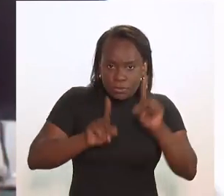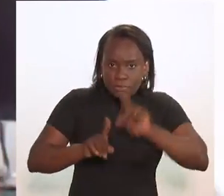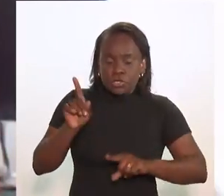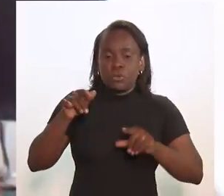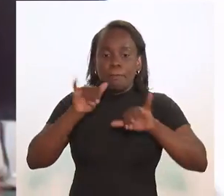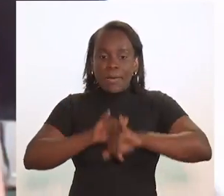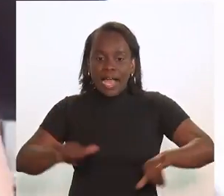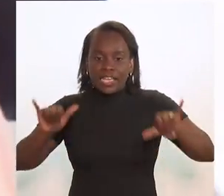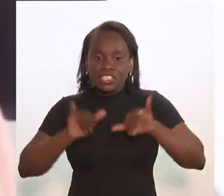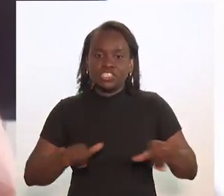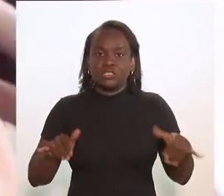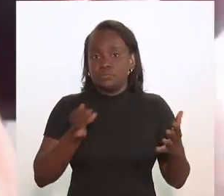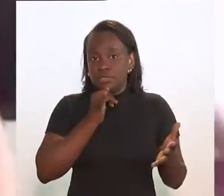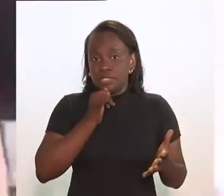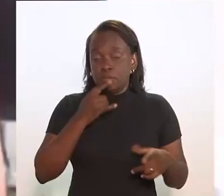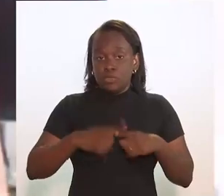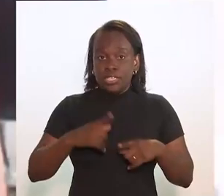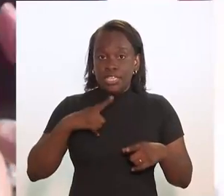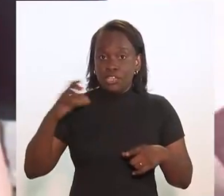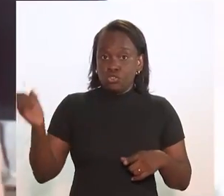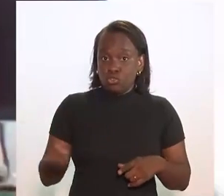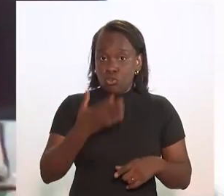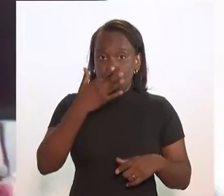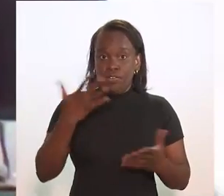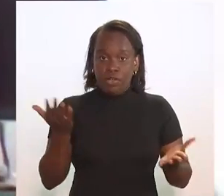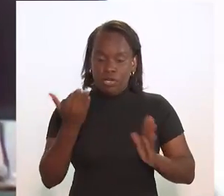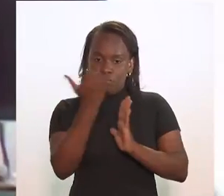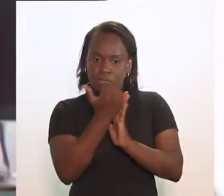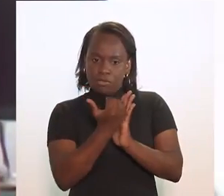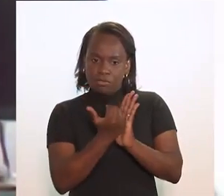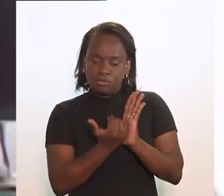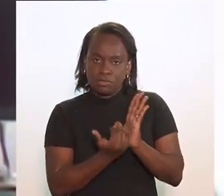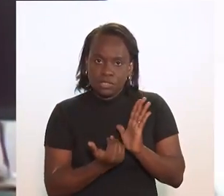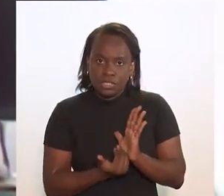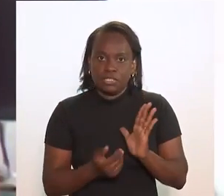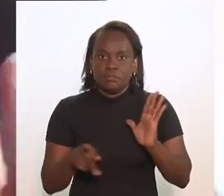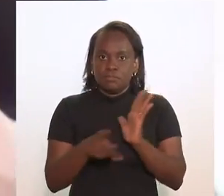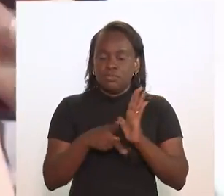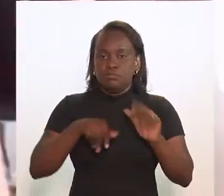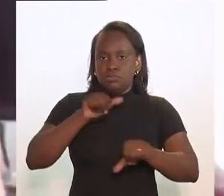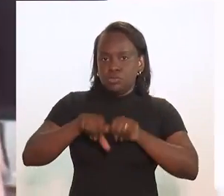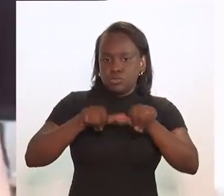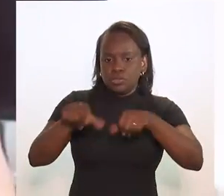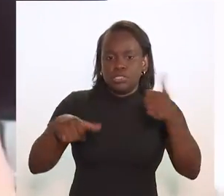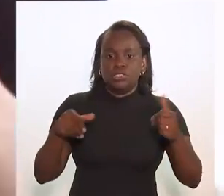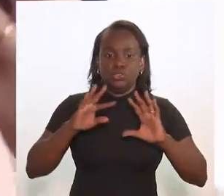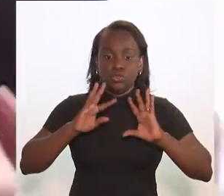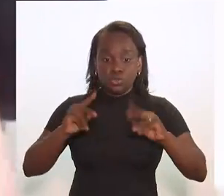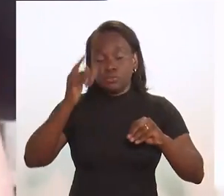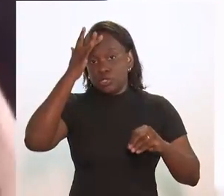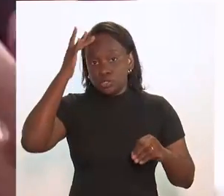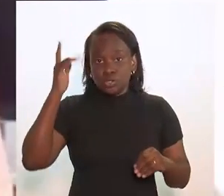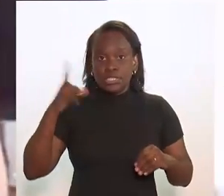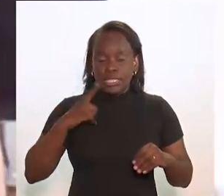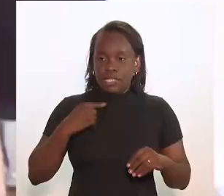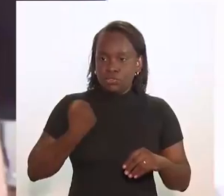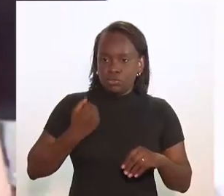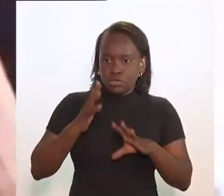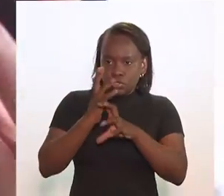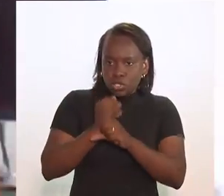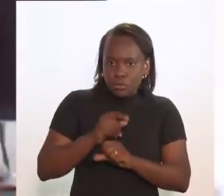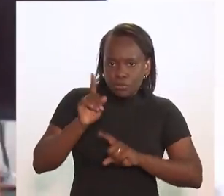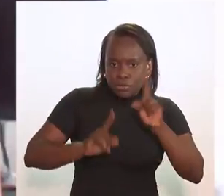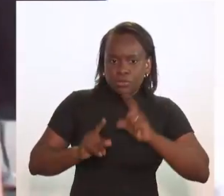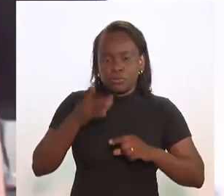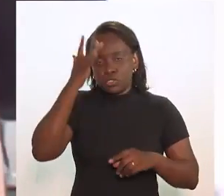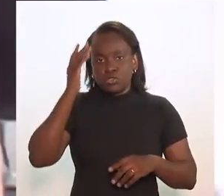de marketing, por exemplo, porque como a gente tem agora esse novo padrão de transformação, e todo mundo gera dados, e